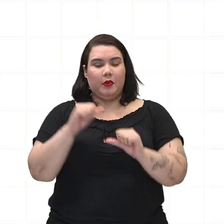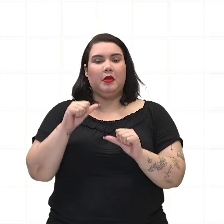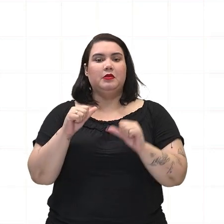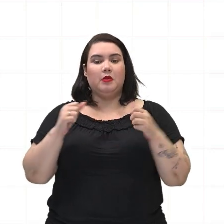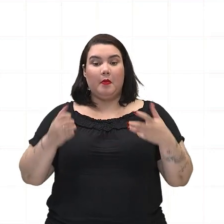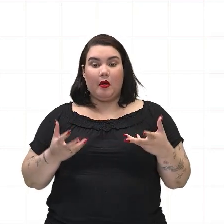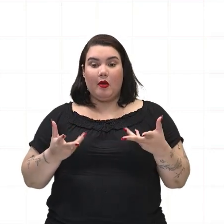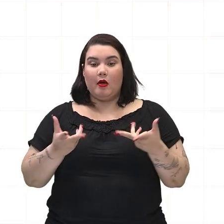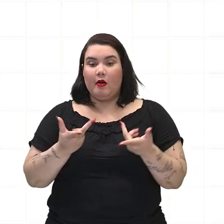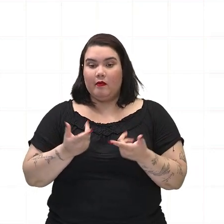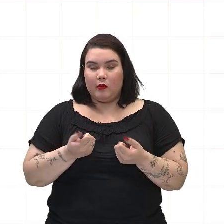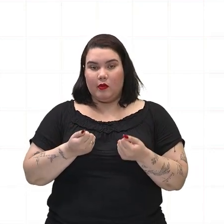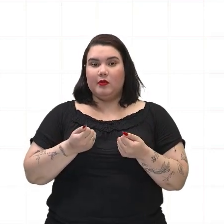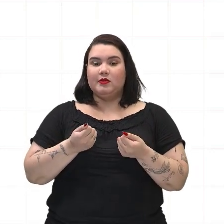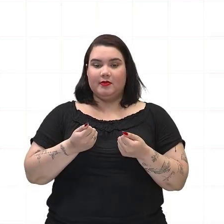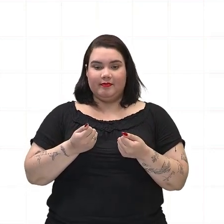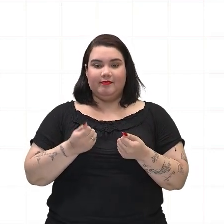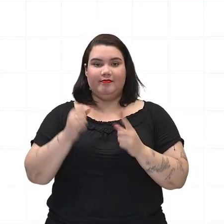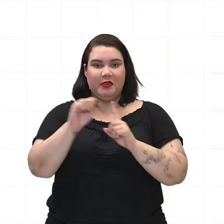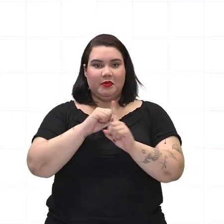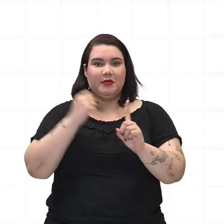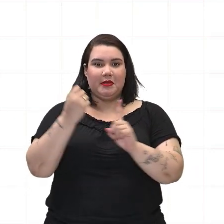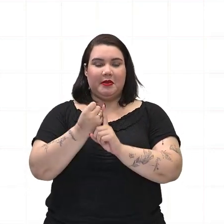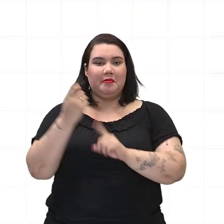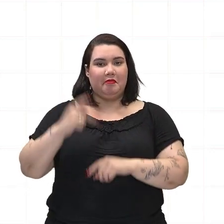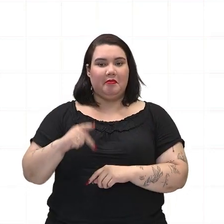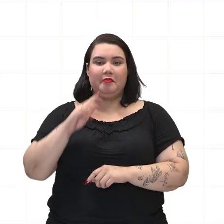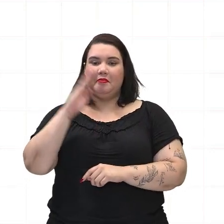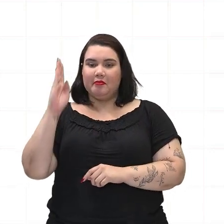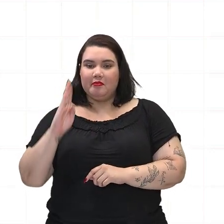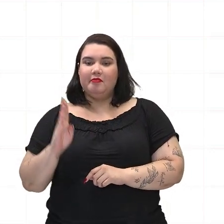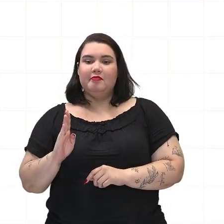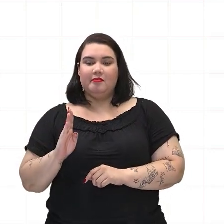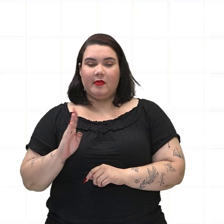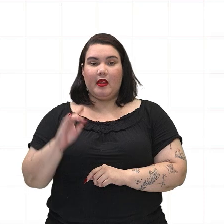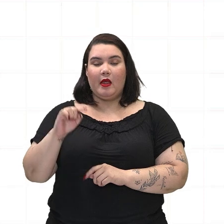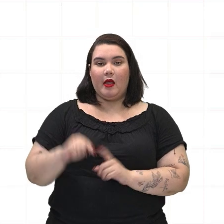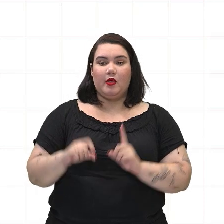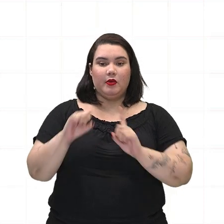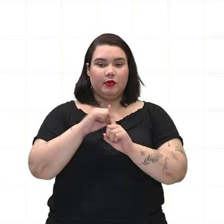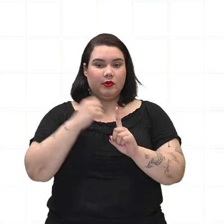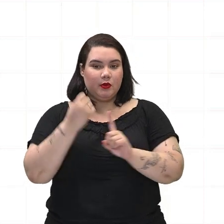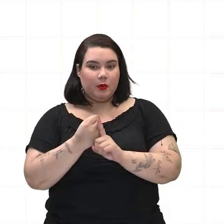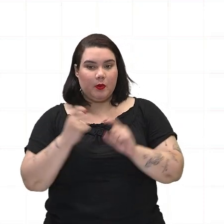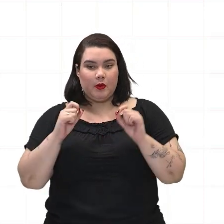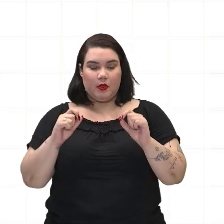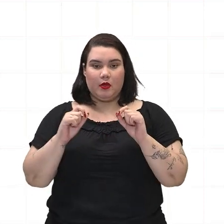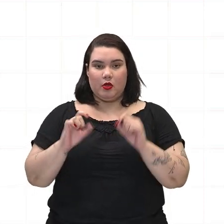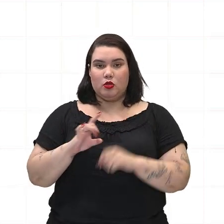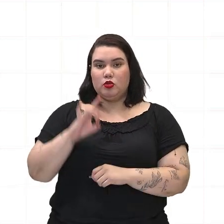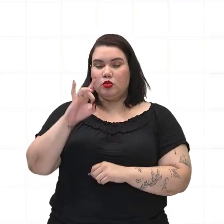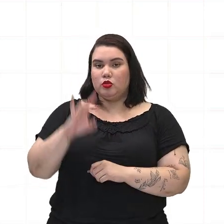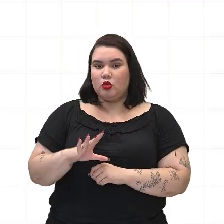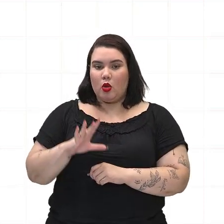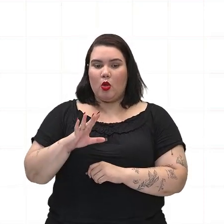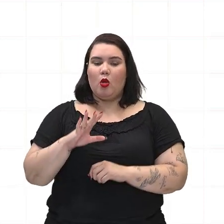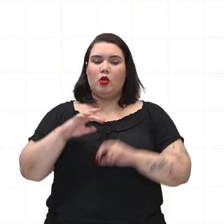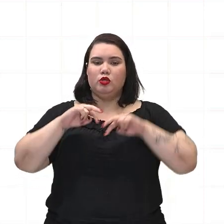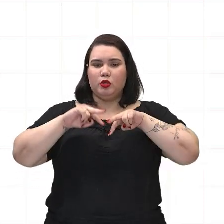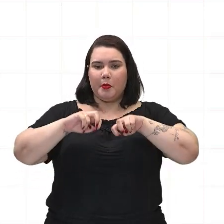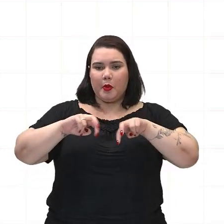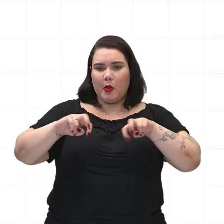fantástica dentro da sociedade brasileira, que era uma sociedade somente explorada